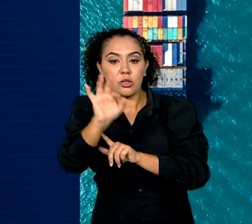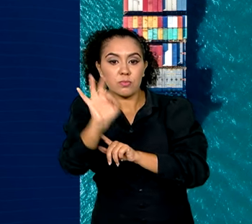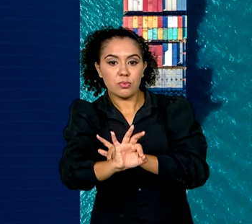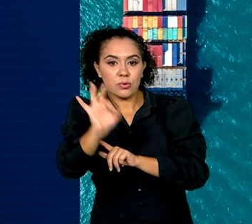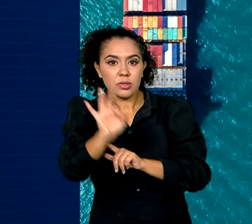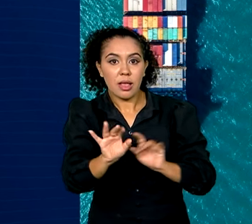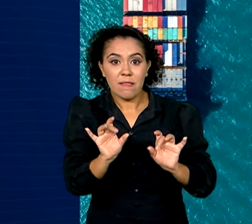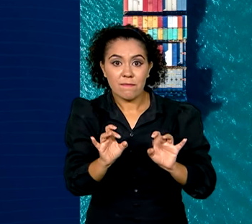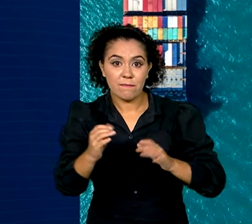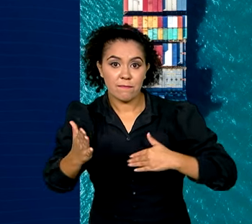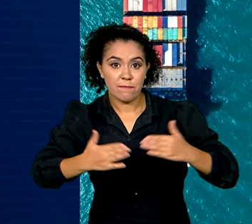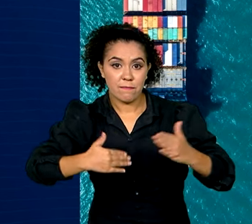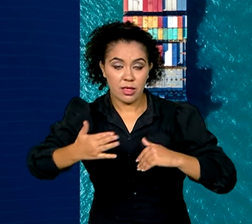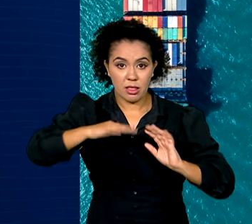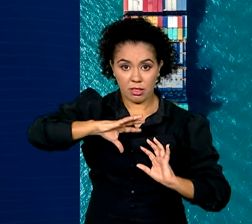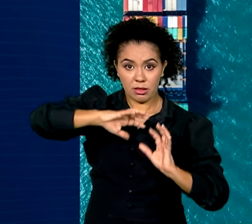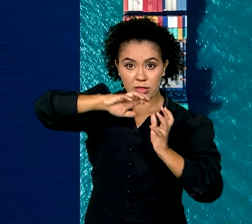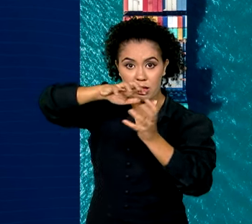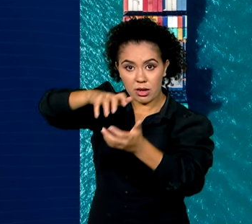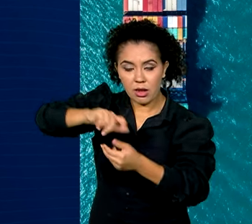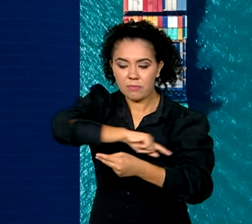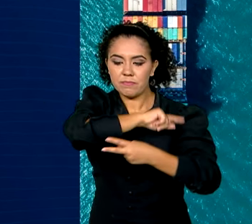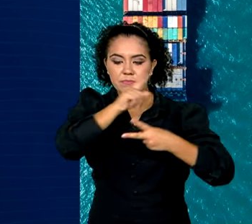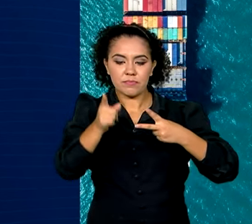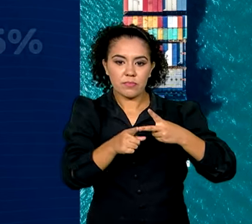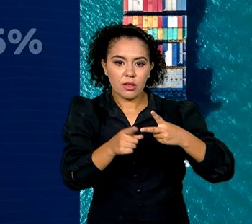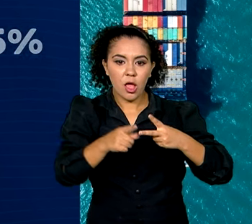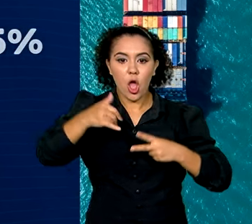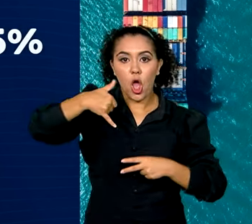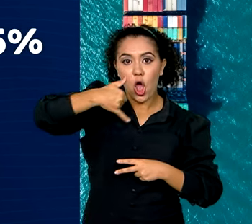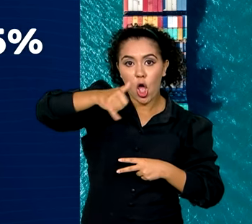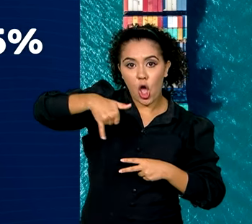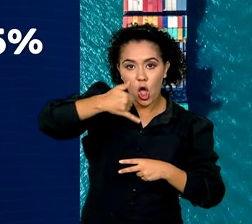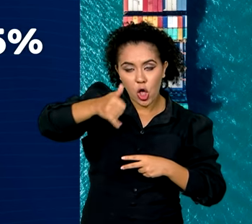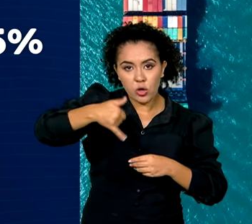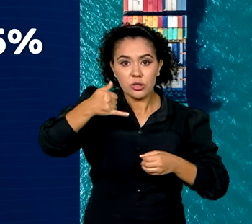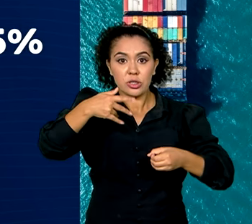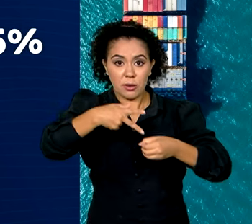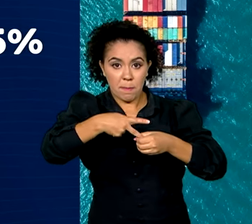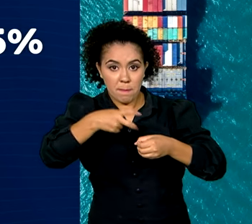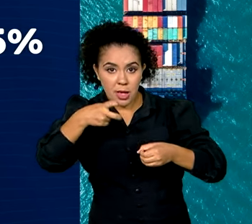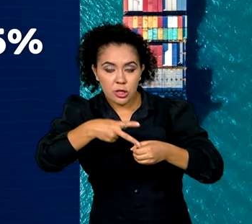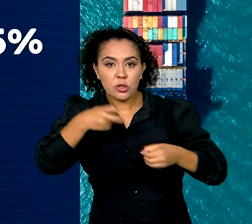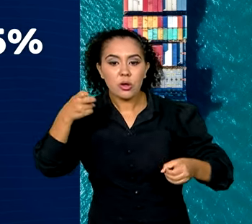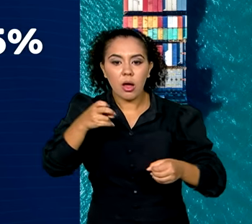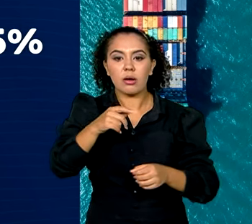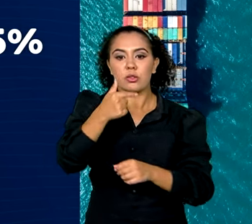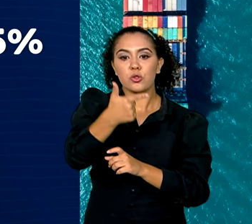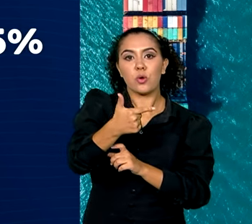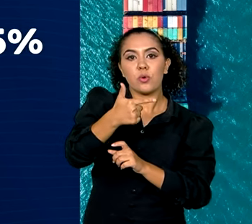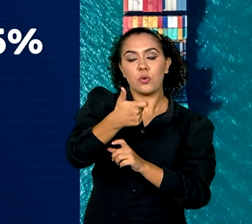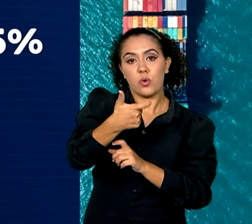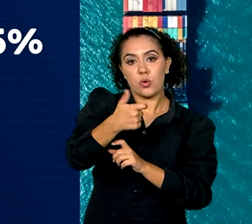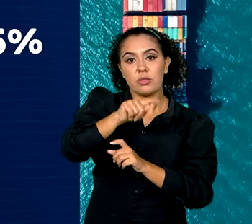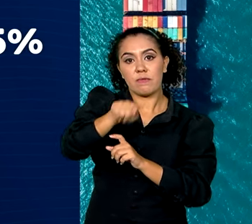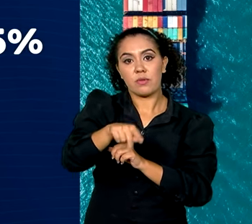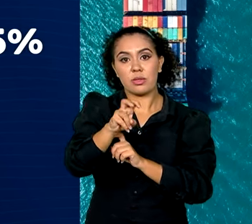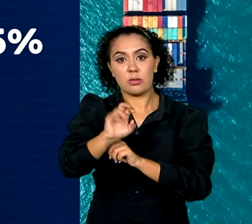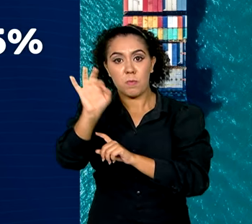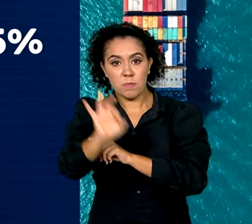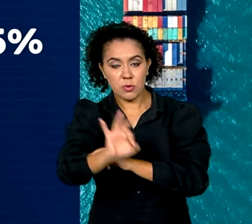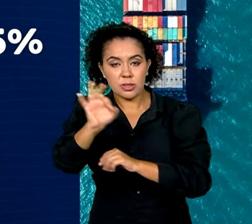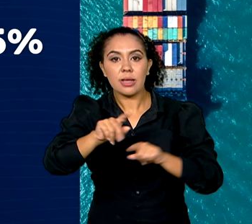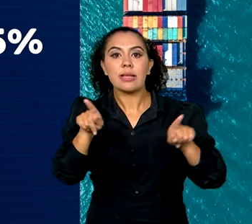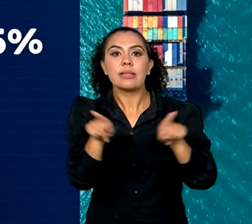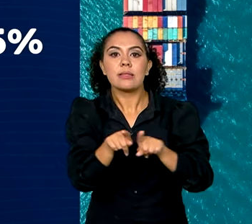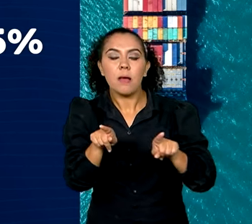vendas internacionais. Olhos brutos de petróleo somando 12,5% e minério de